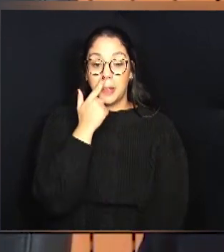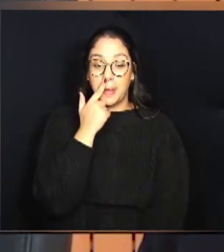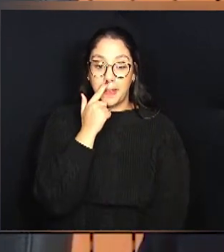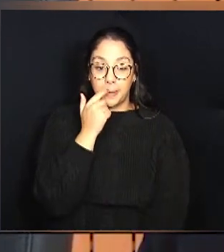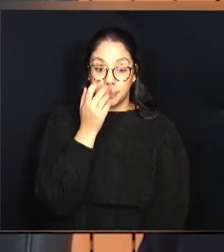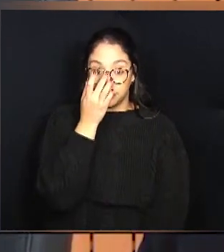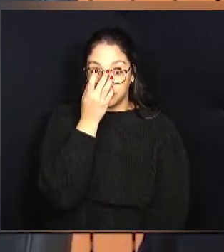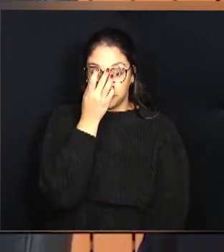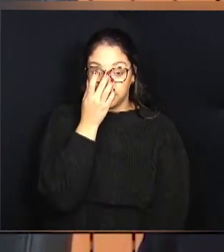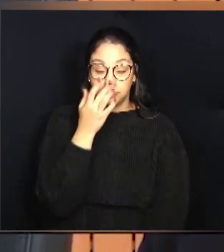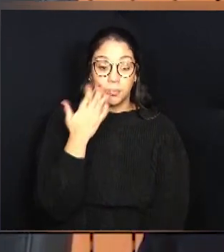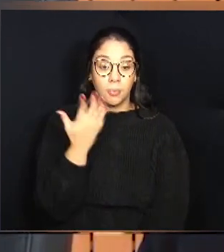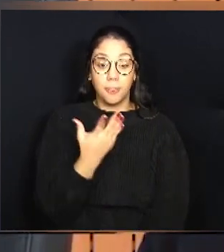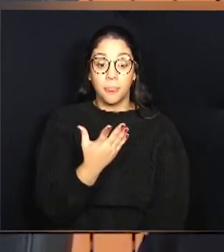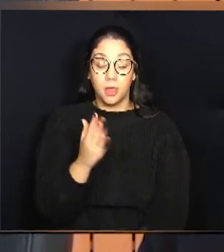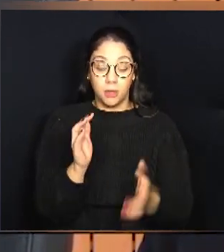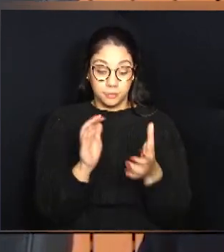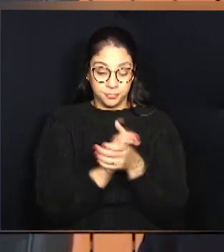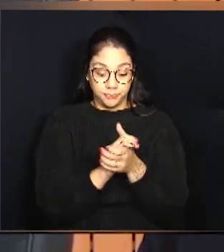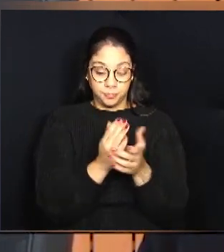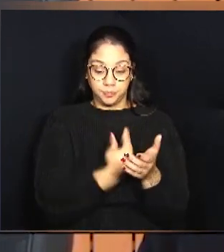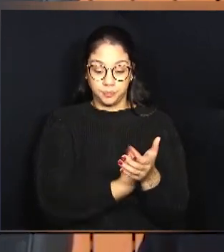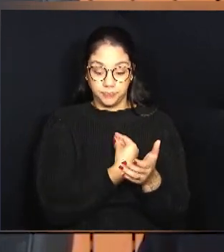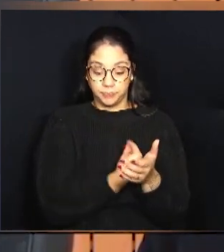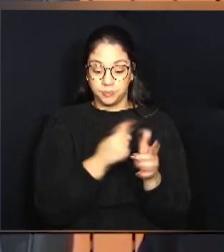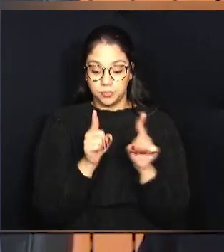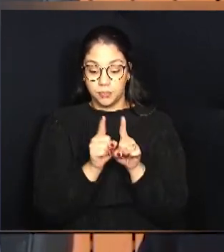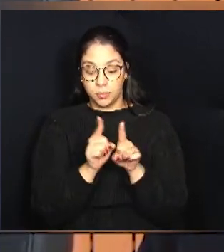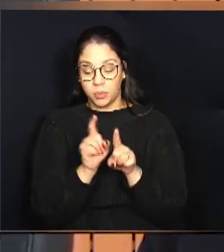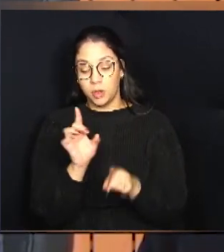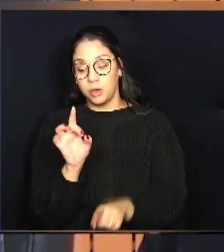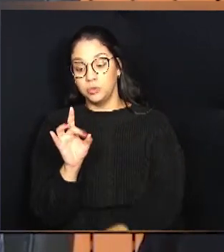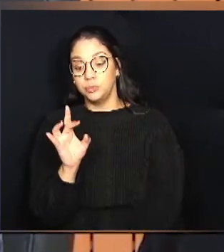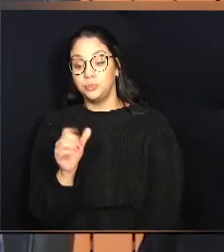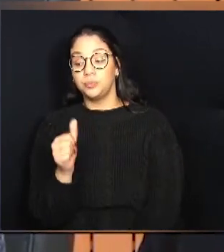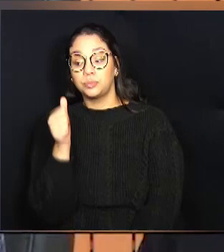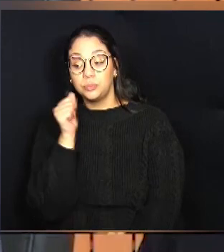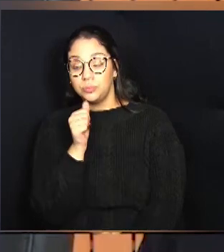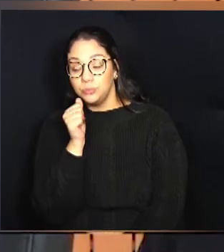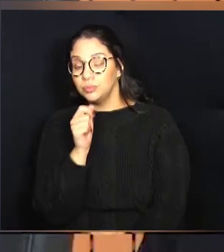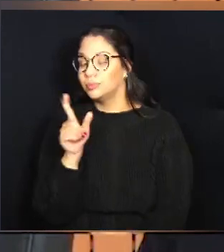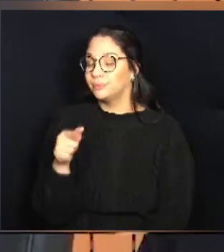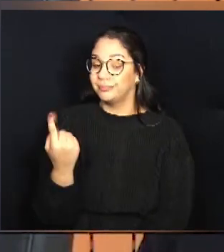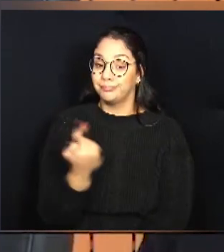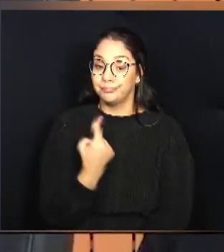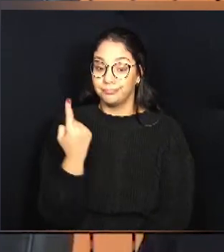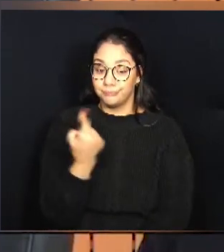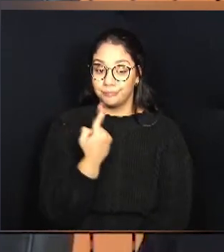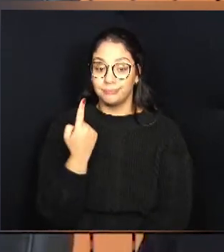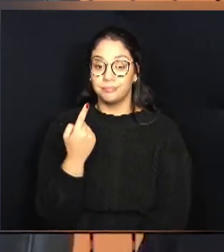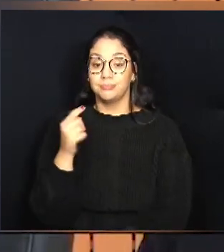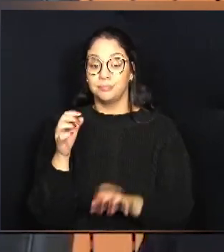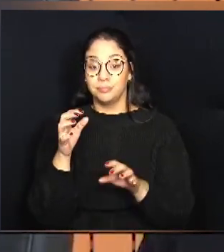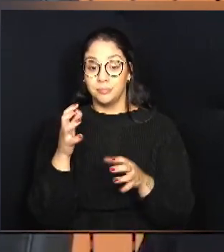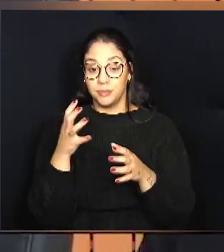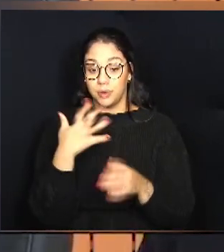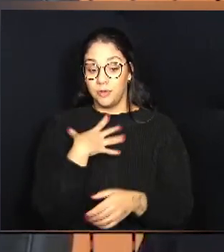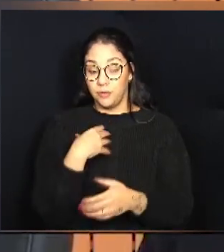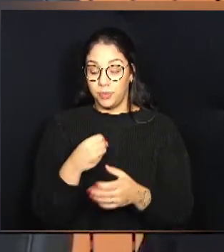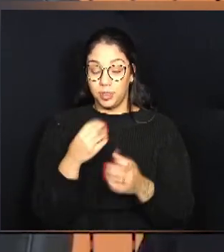mudanças da vida do casal, ou mesmo só da mulher, quantas não assumem sozinhas